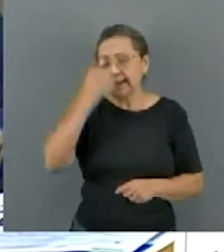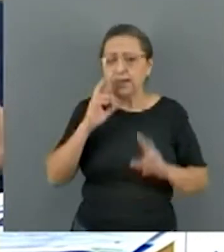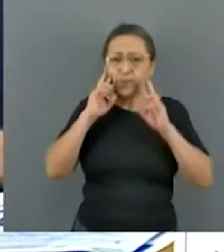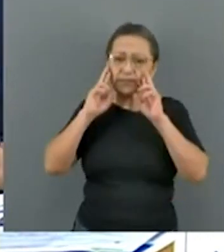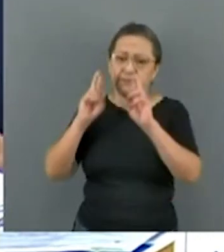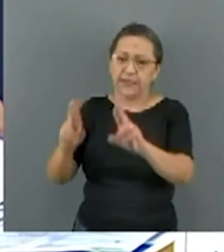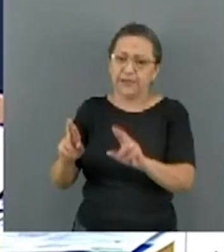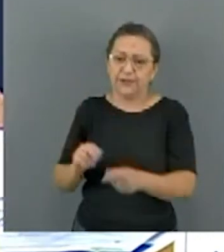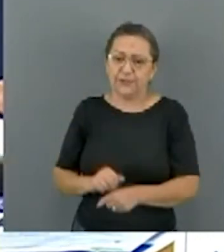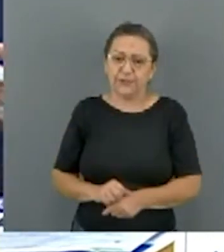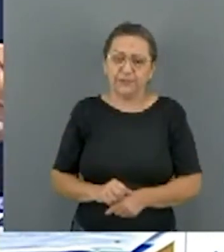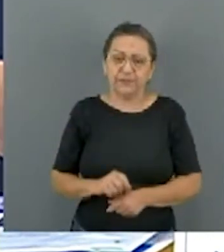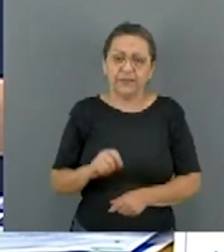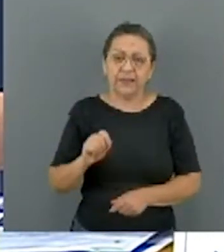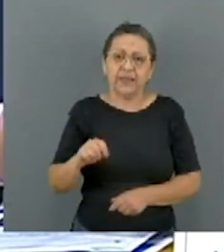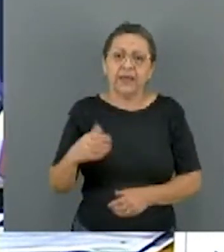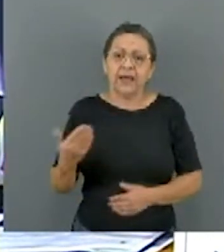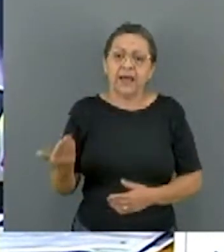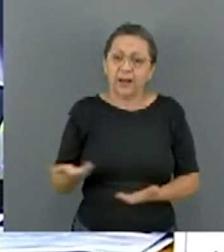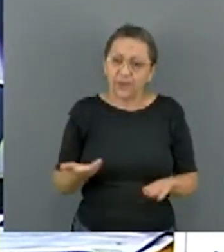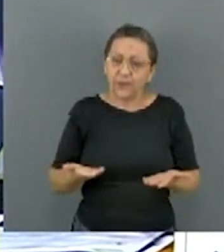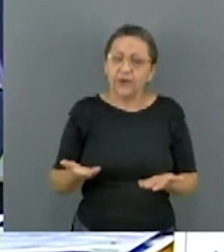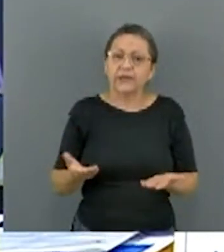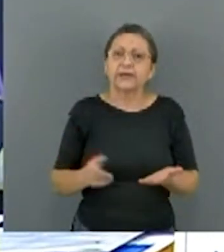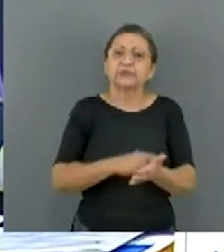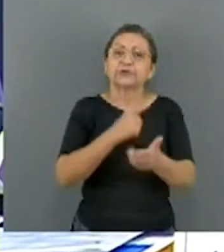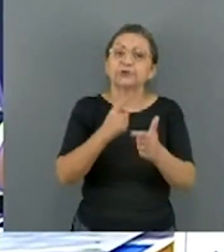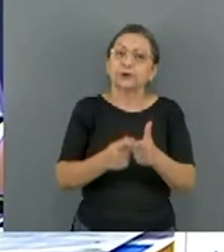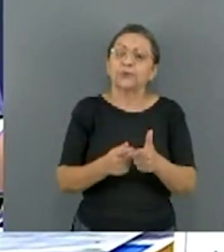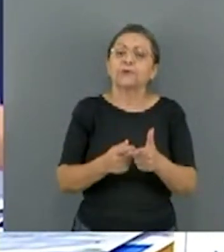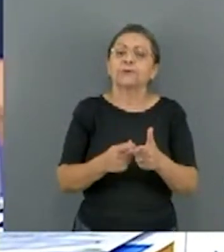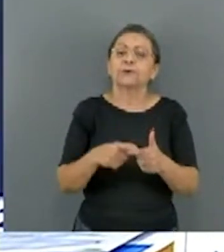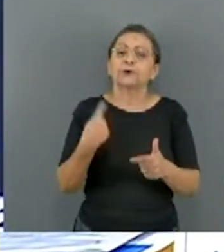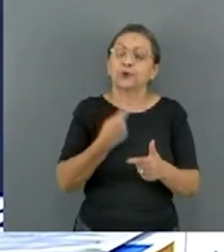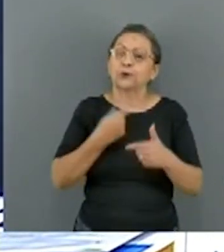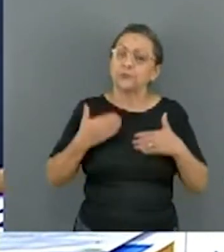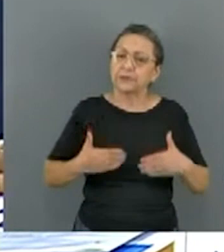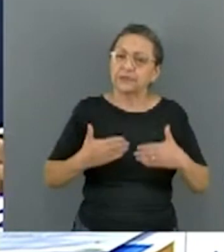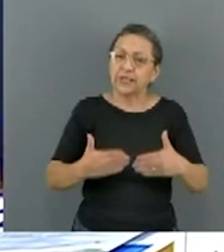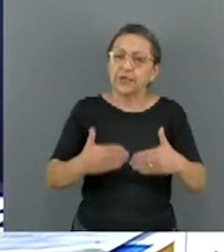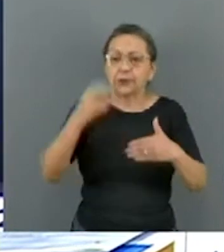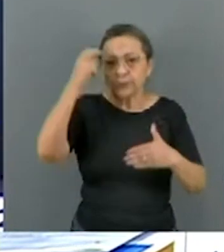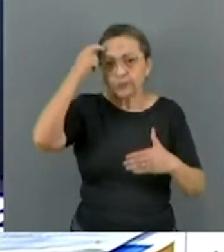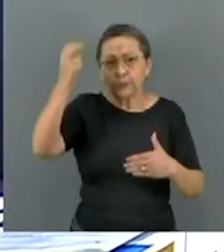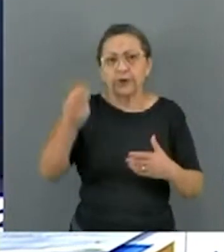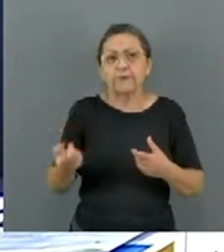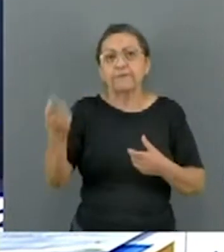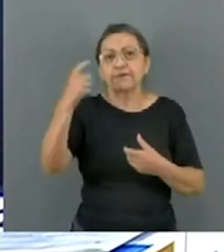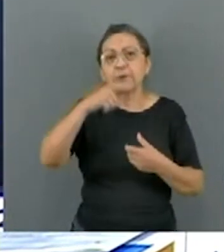E que nós estamos tendo agora, novo, o nosso ministério remontado. Ih, meu Deus!